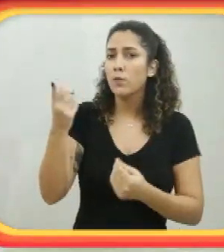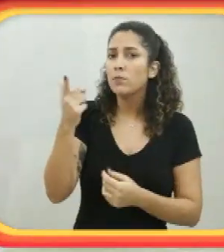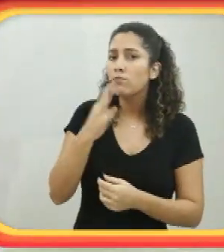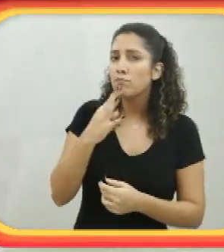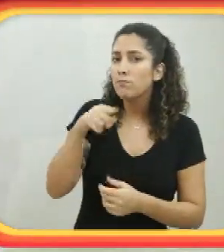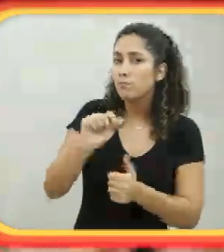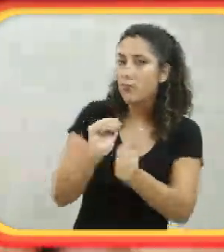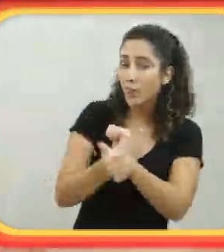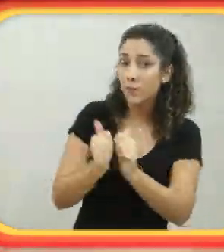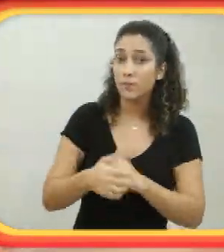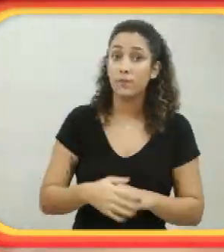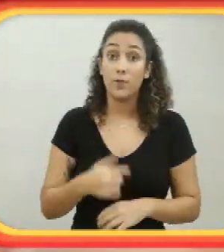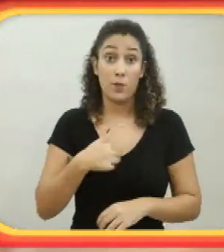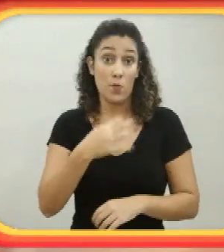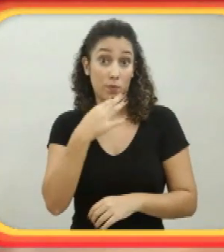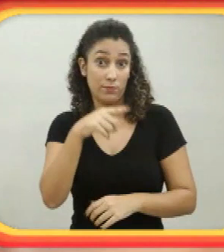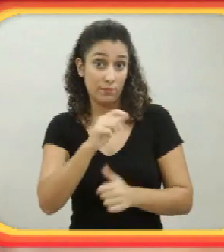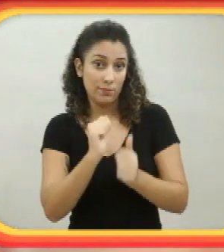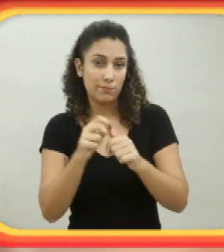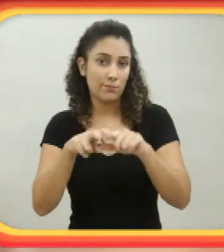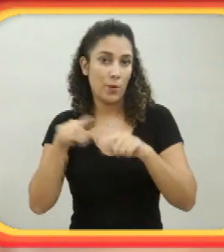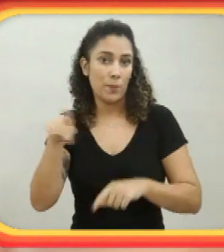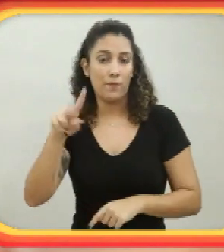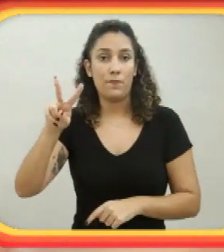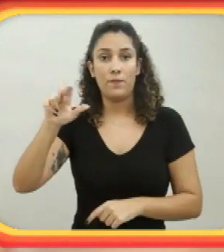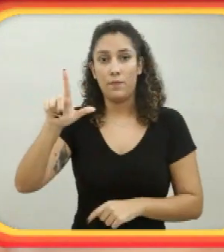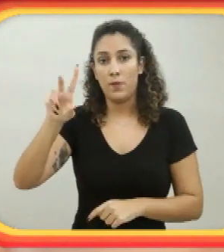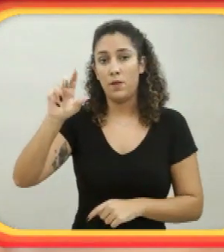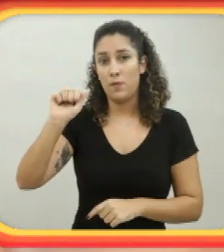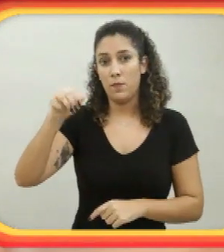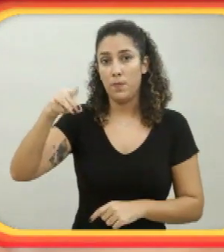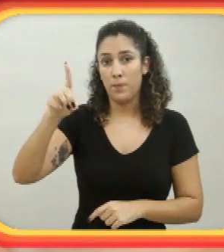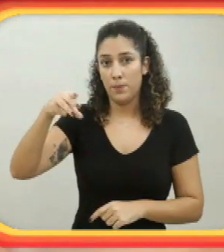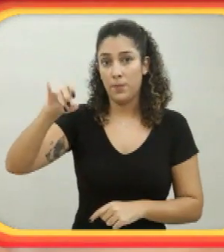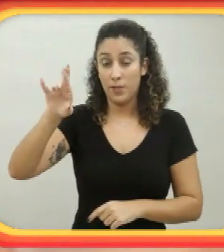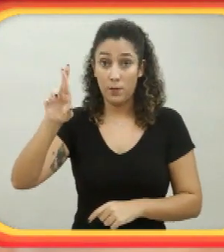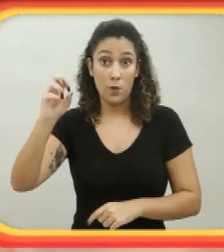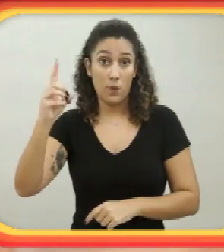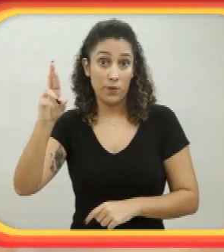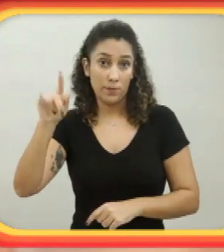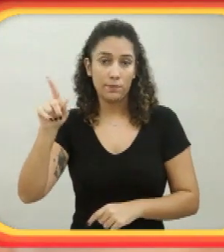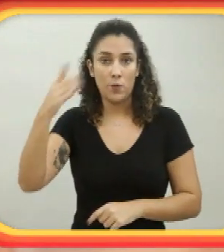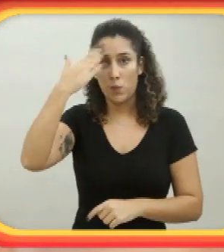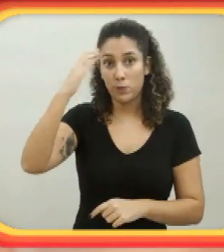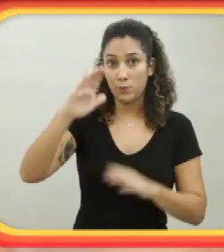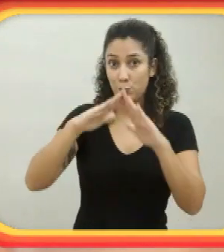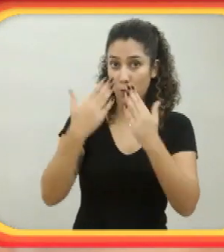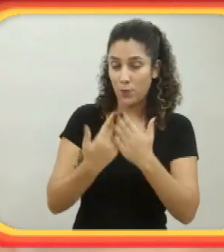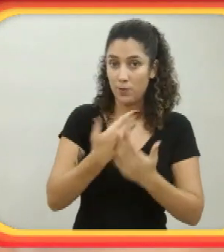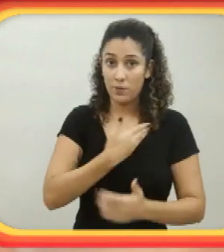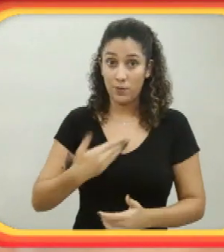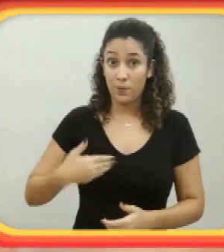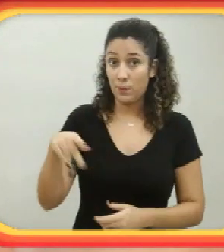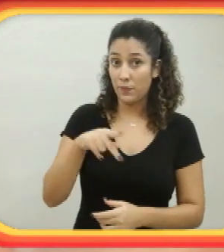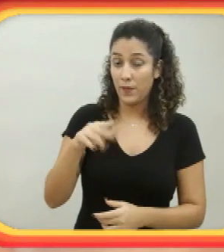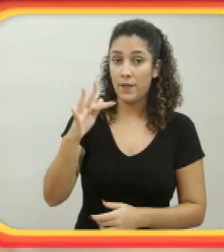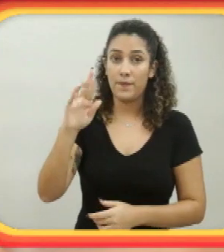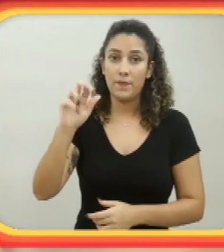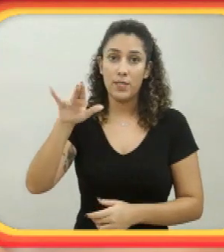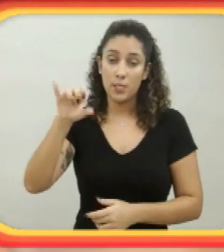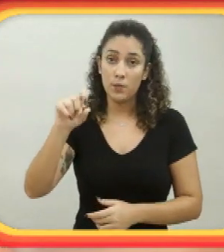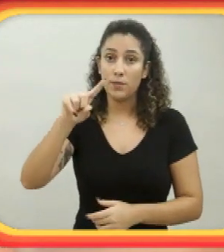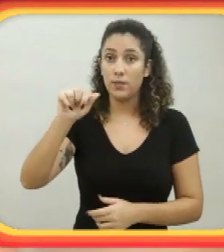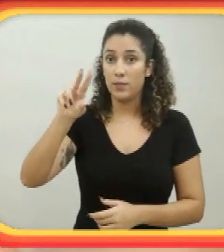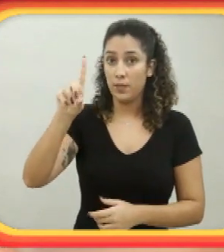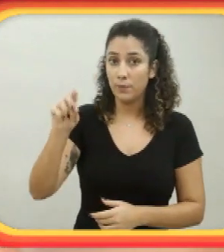o esporte? Eu conheci o esporte através do professor Vladimir Rodrigues, lá de Curitiba, na escola estadual do Sr. Francisco Usardo. Ele dá